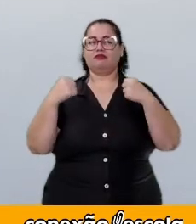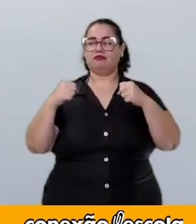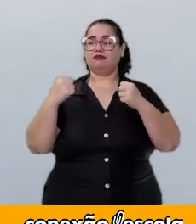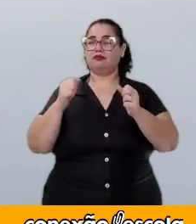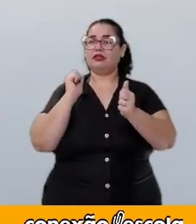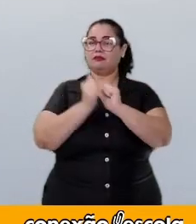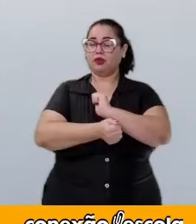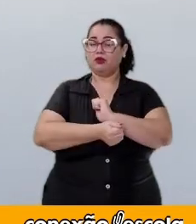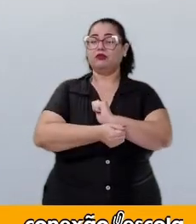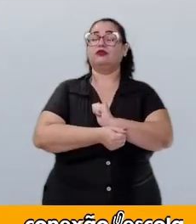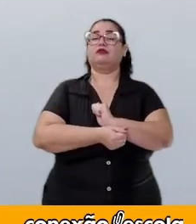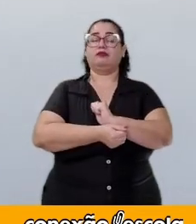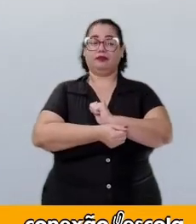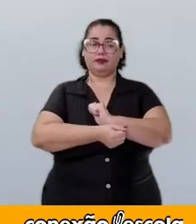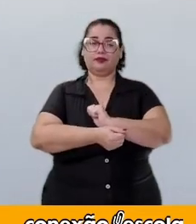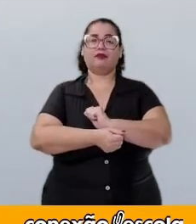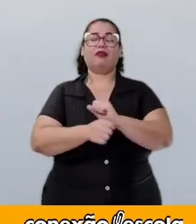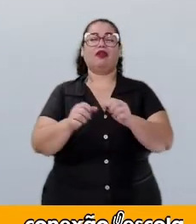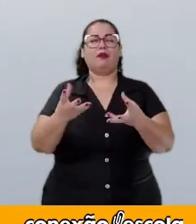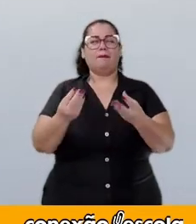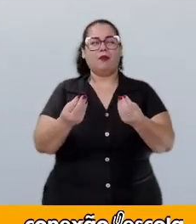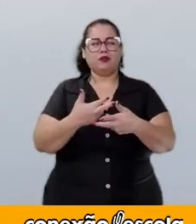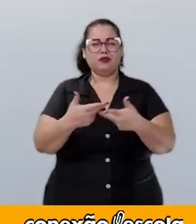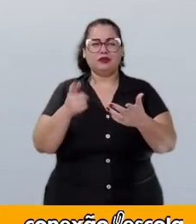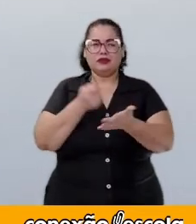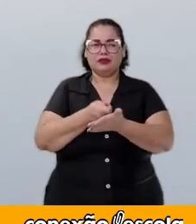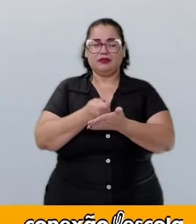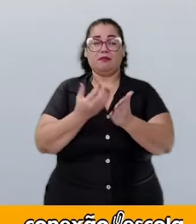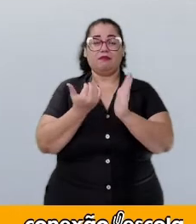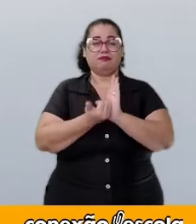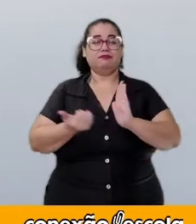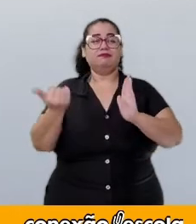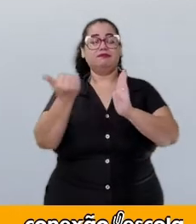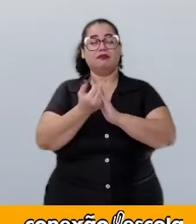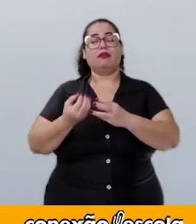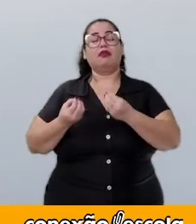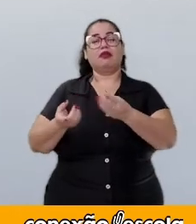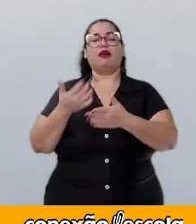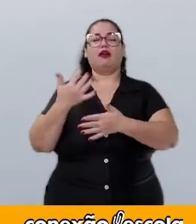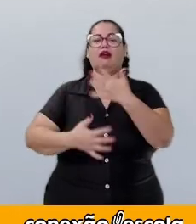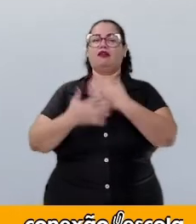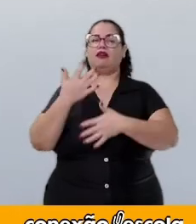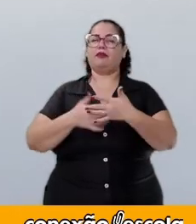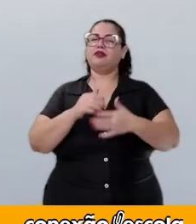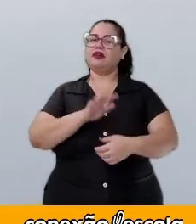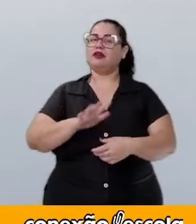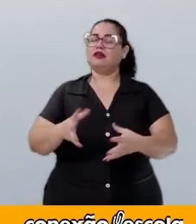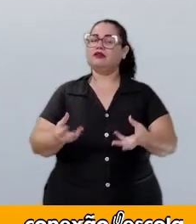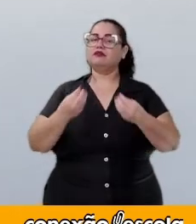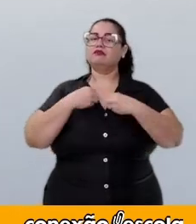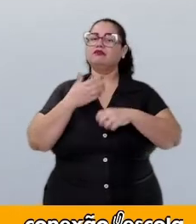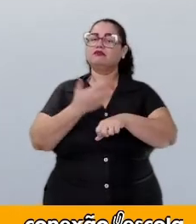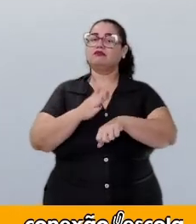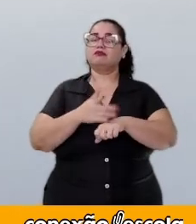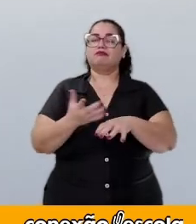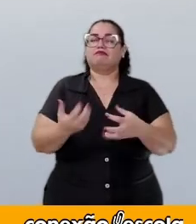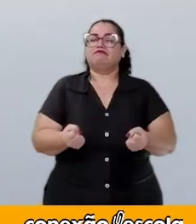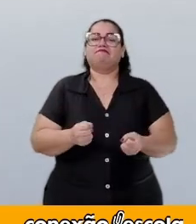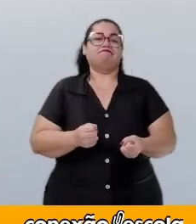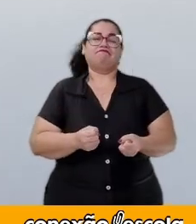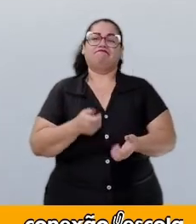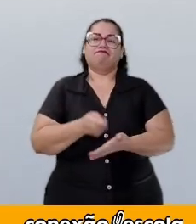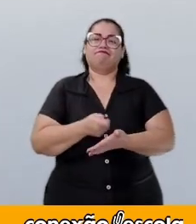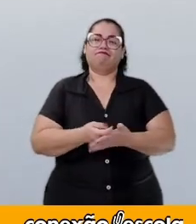esportivas. Muitas vezes exageradas, atrapalham a aderência de uma criança à prática esportiva,